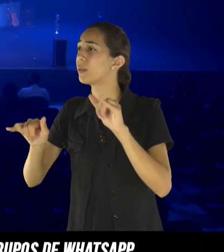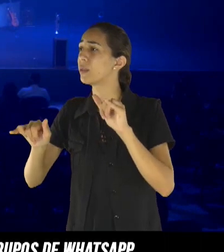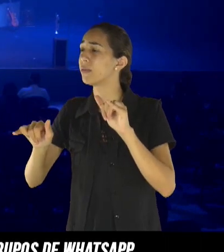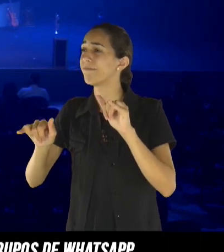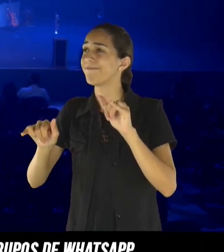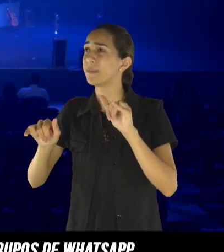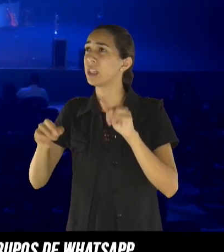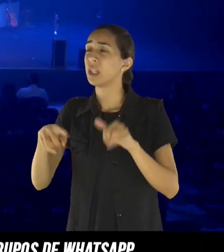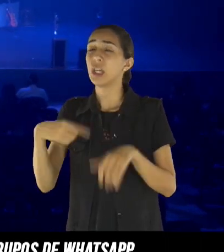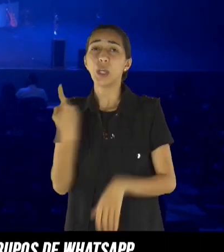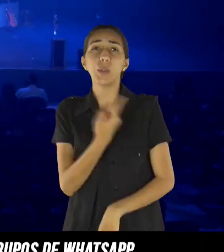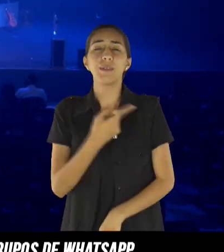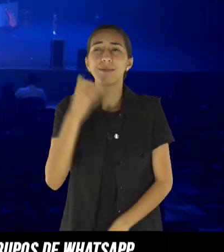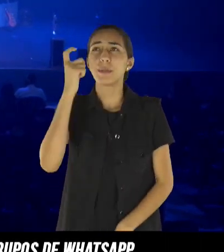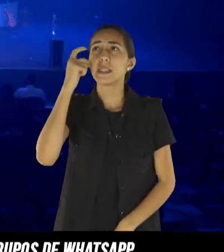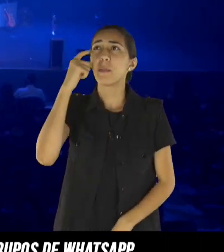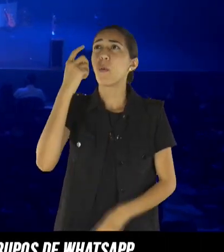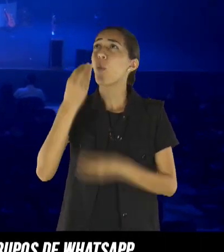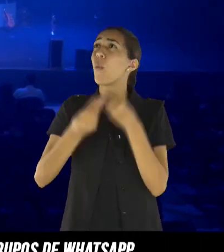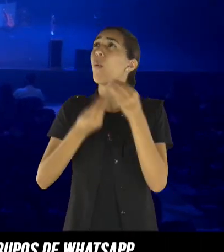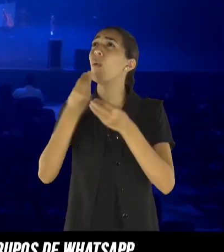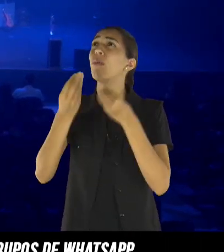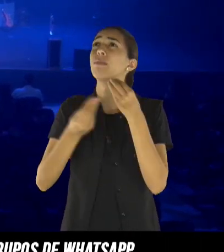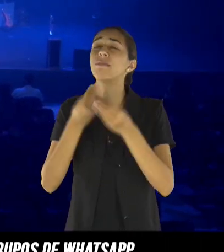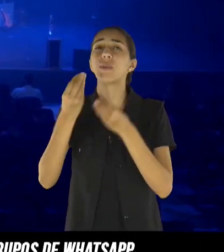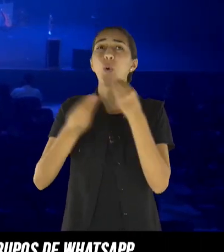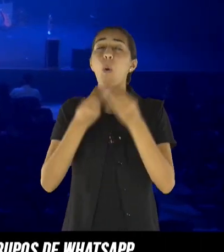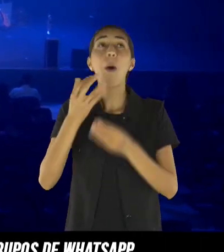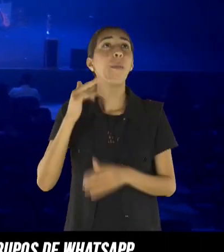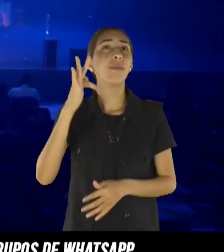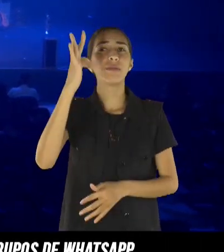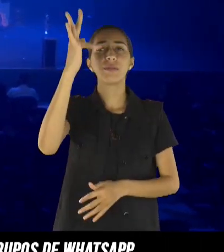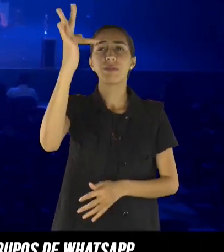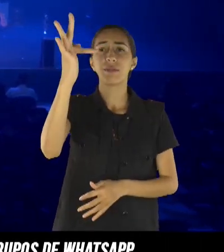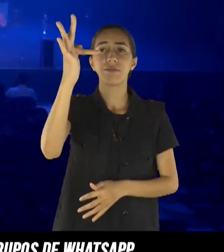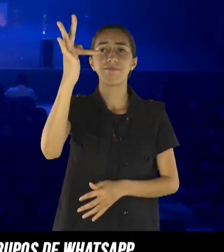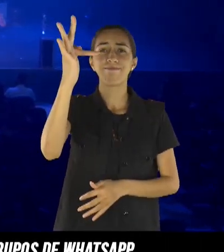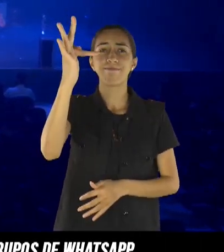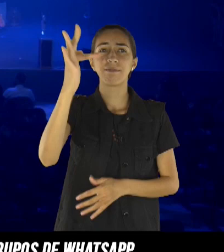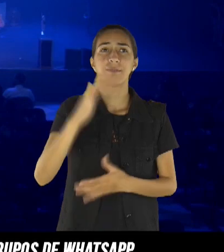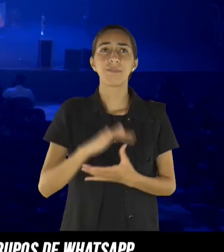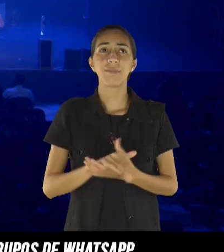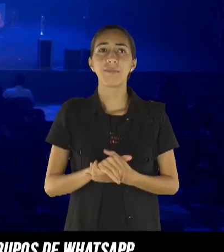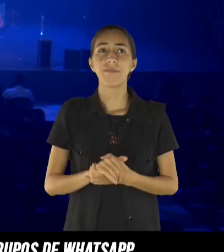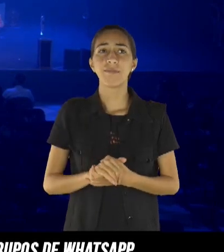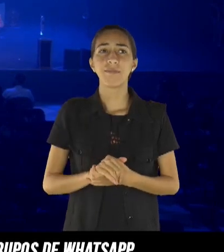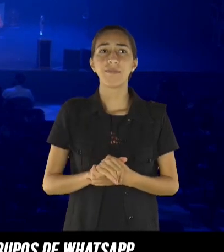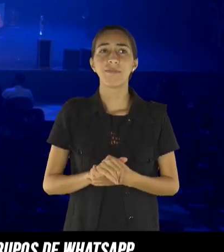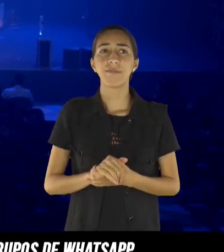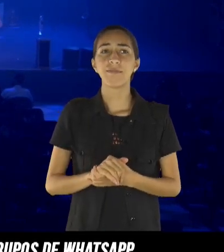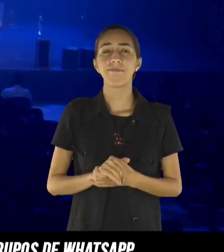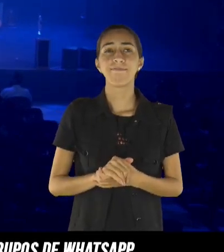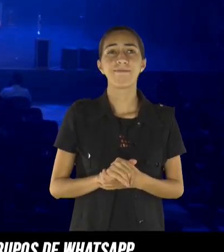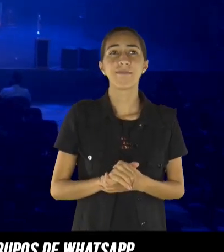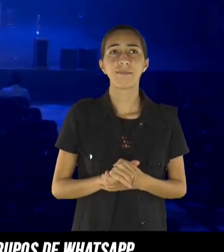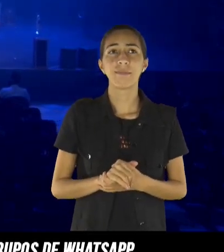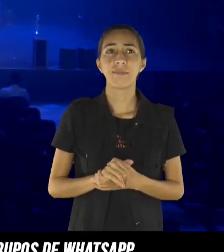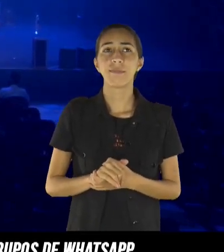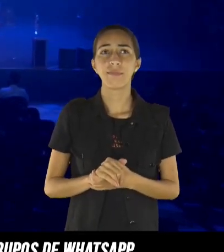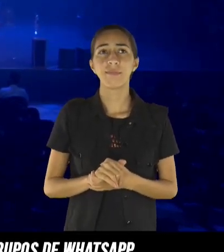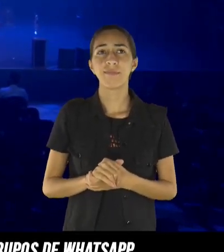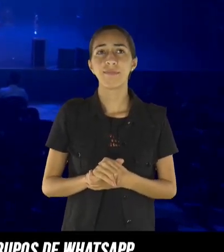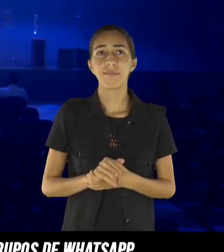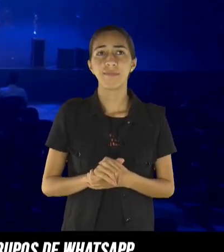E o inimigo começa a jogar setas na nossa cabeça, nosso próprio raciocínio começa a